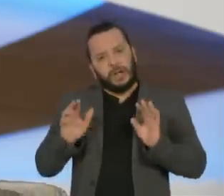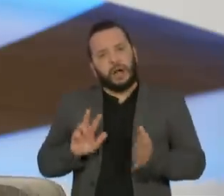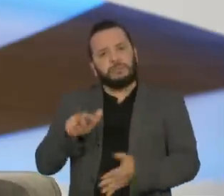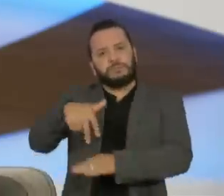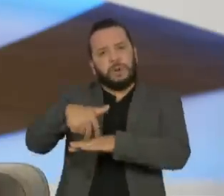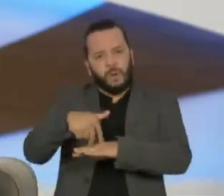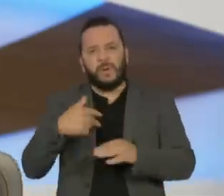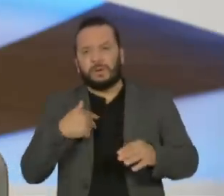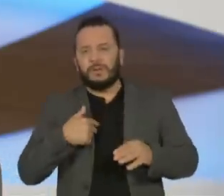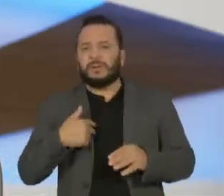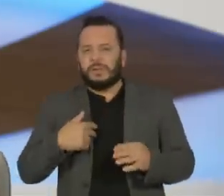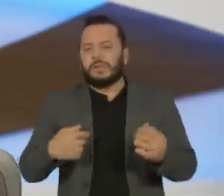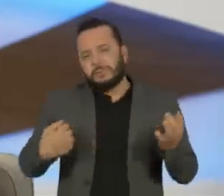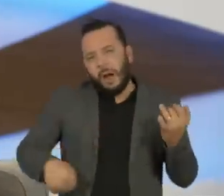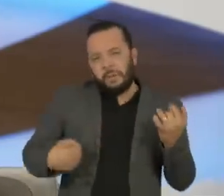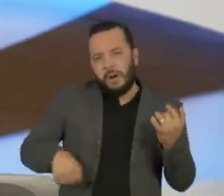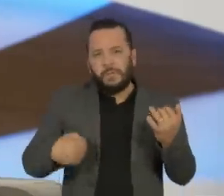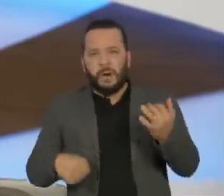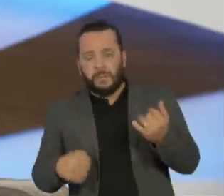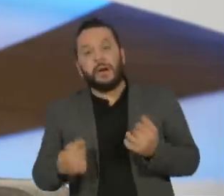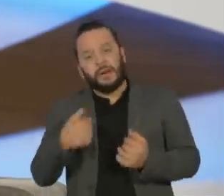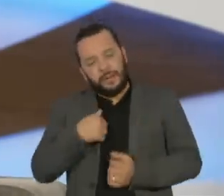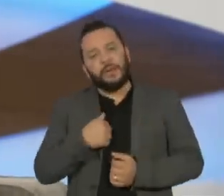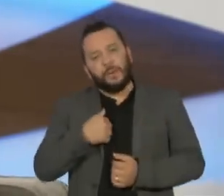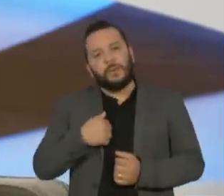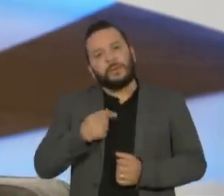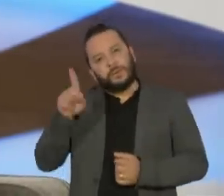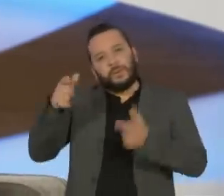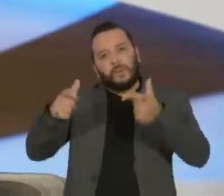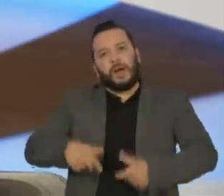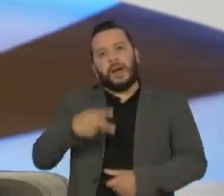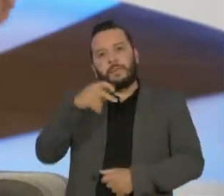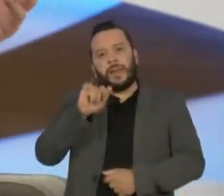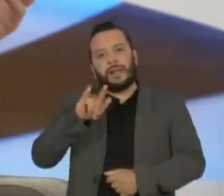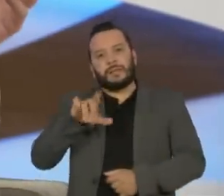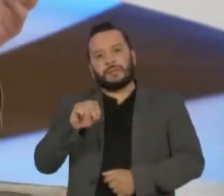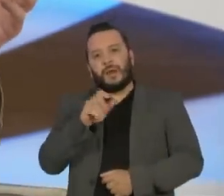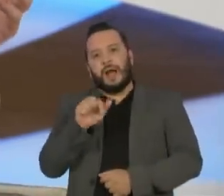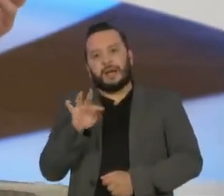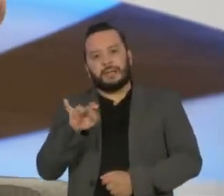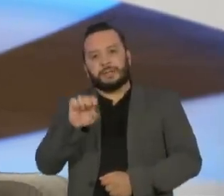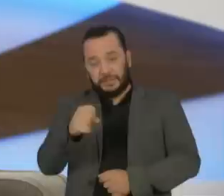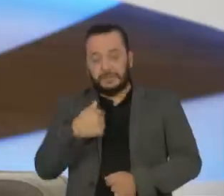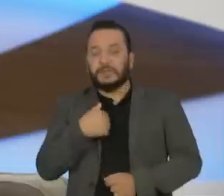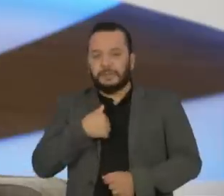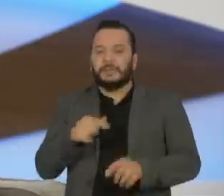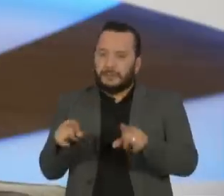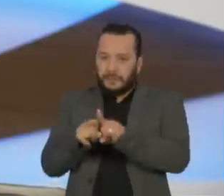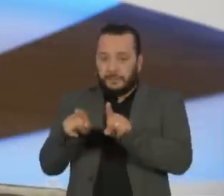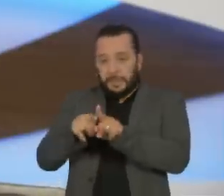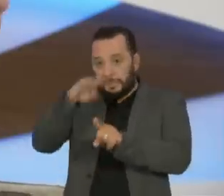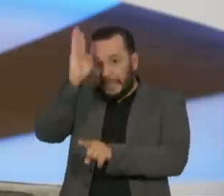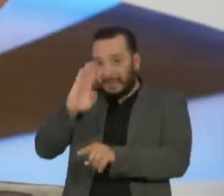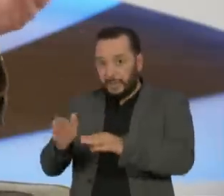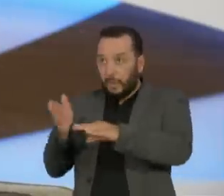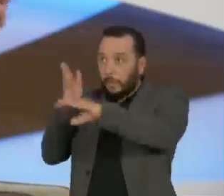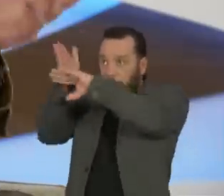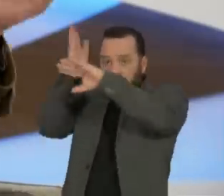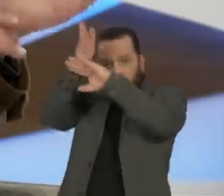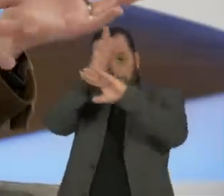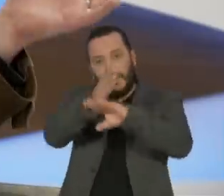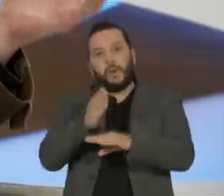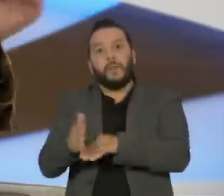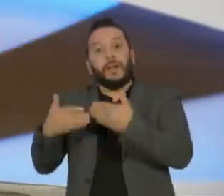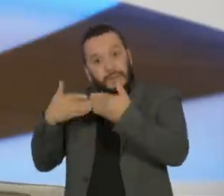etc. Foi a segunda vez na minha vida que eu toquei no Palácio das Artes. Aí já estávamos com uma turnê entabulada pelo Brasil, do Power Trio e uma turnê de